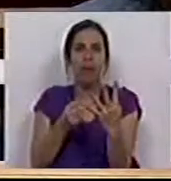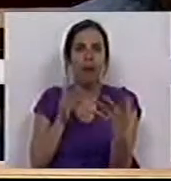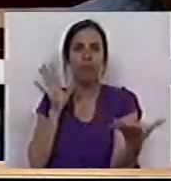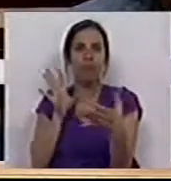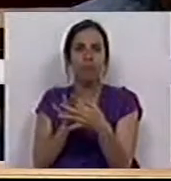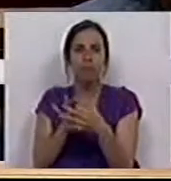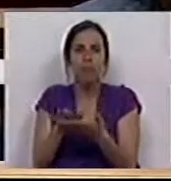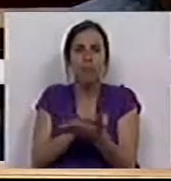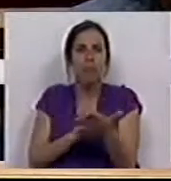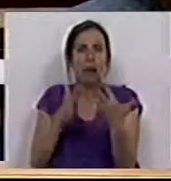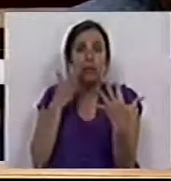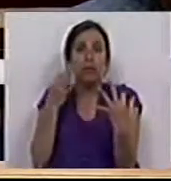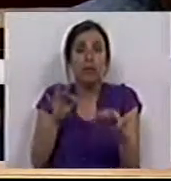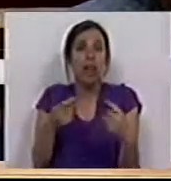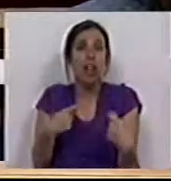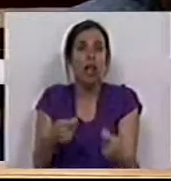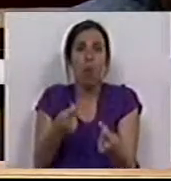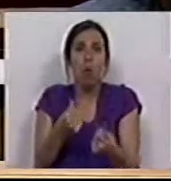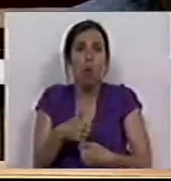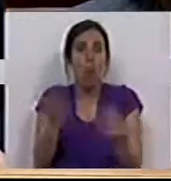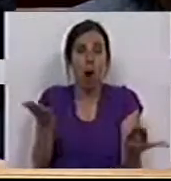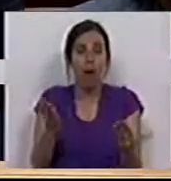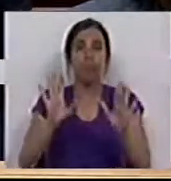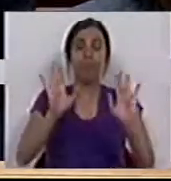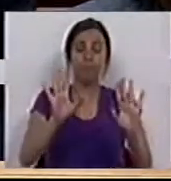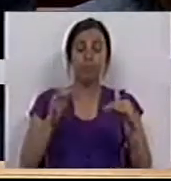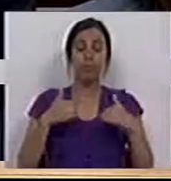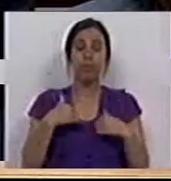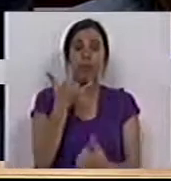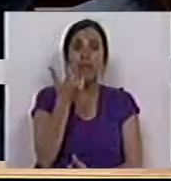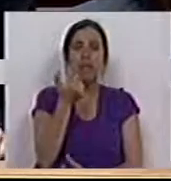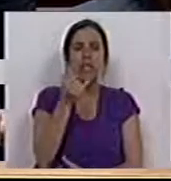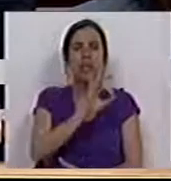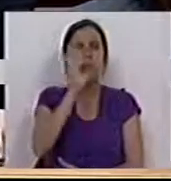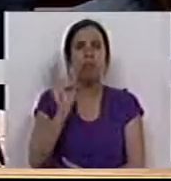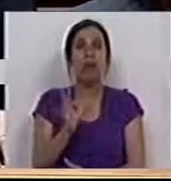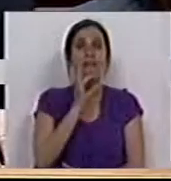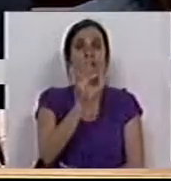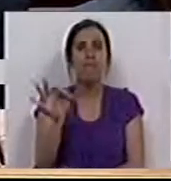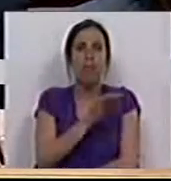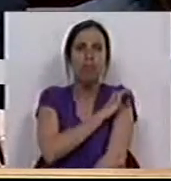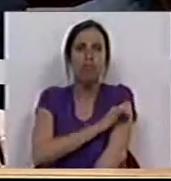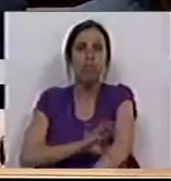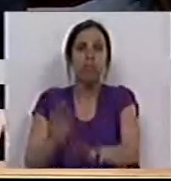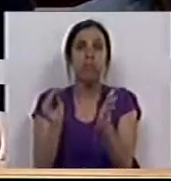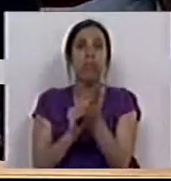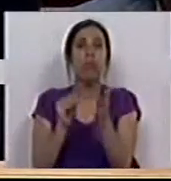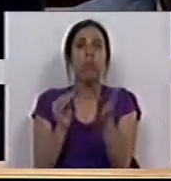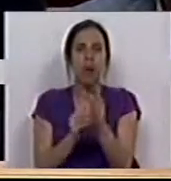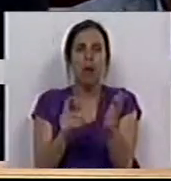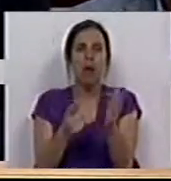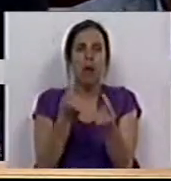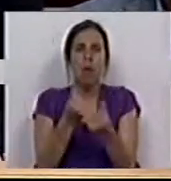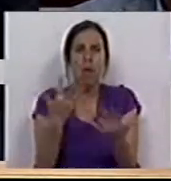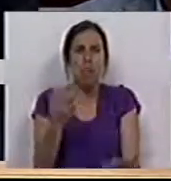às mais básicas das despesas. Estamos com 25% de famílias em pobreza, em situação de